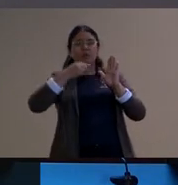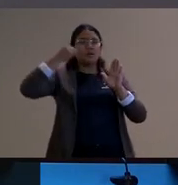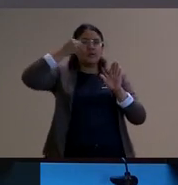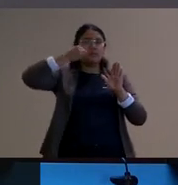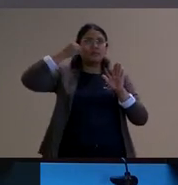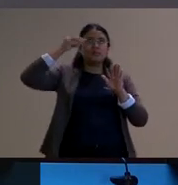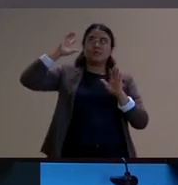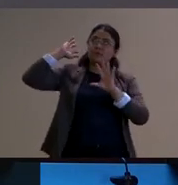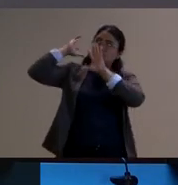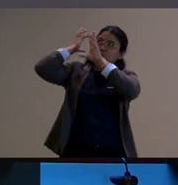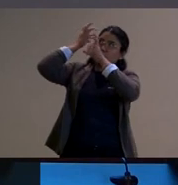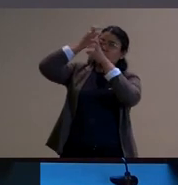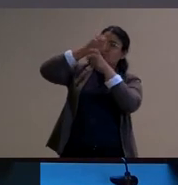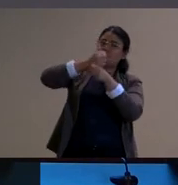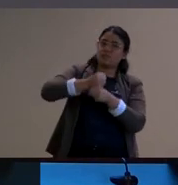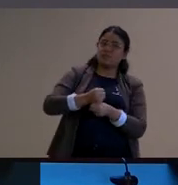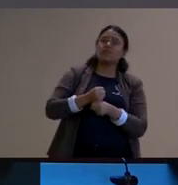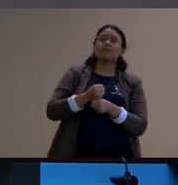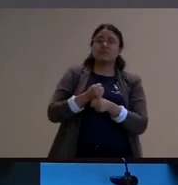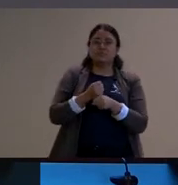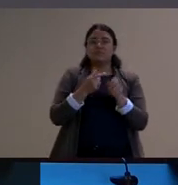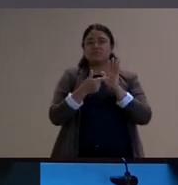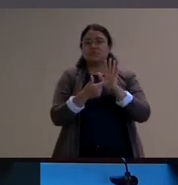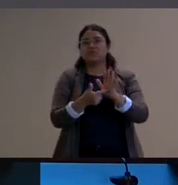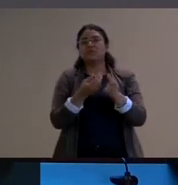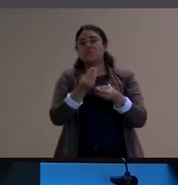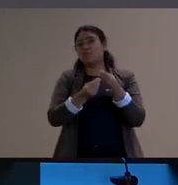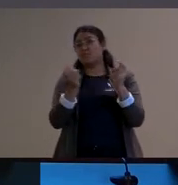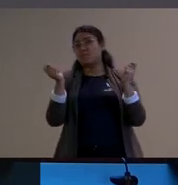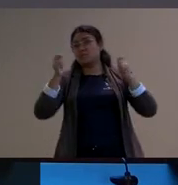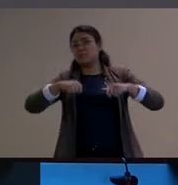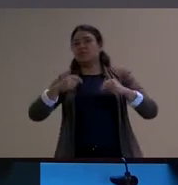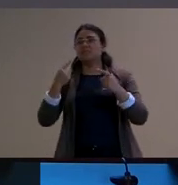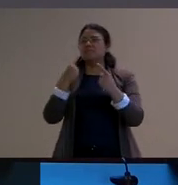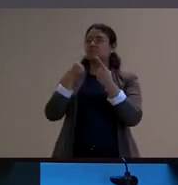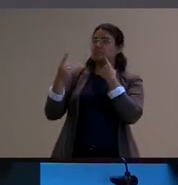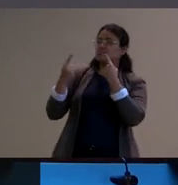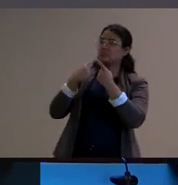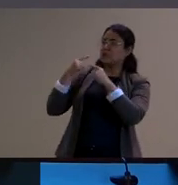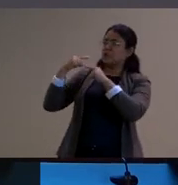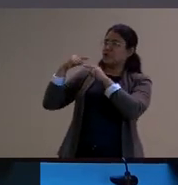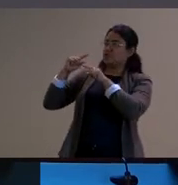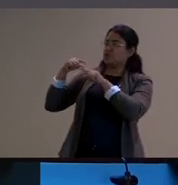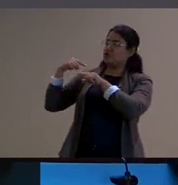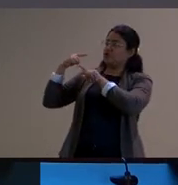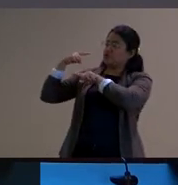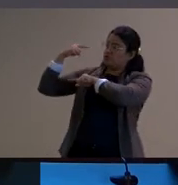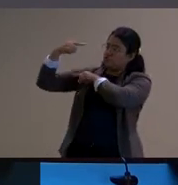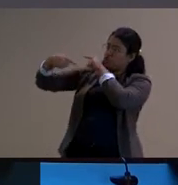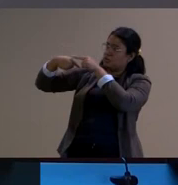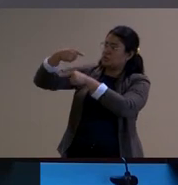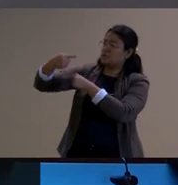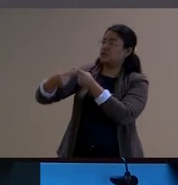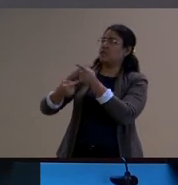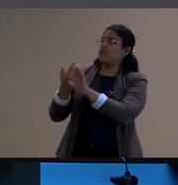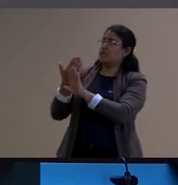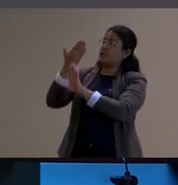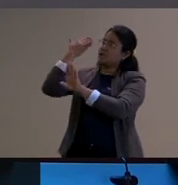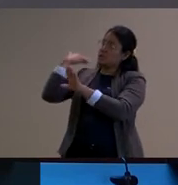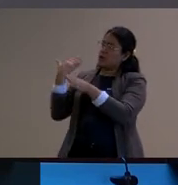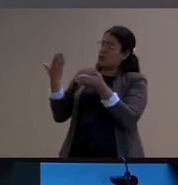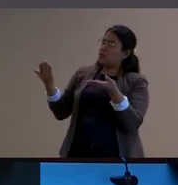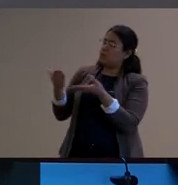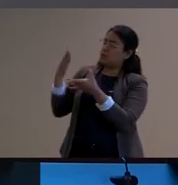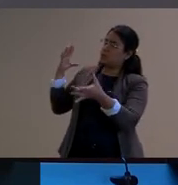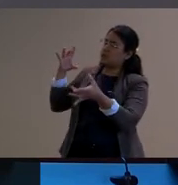ele vai também indicando essa possibilidade que é de diálogo entre gerações entre passado e presente entre história e